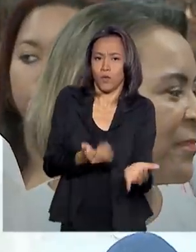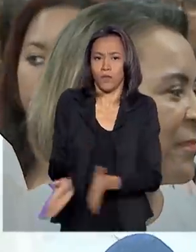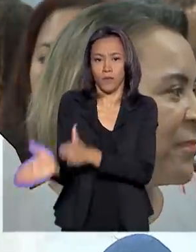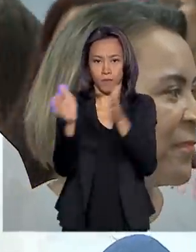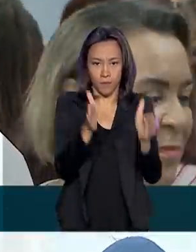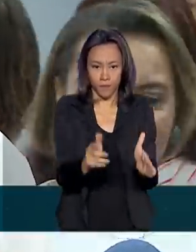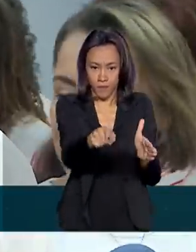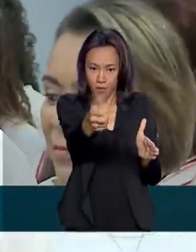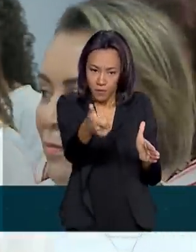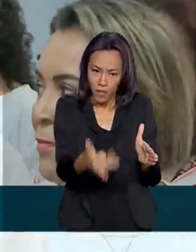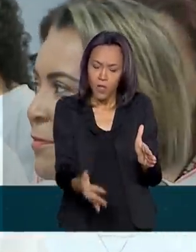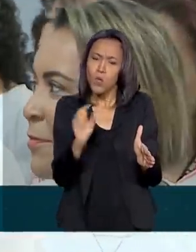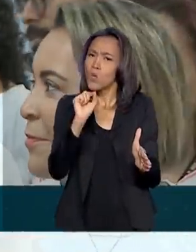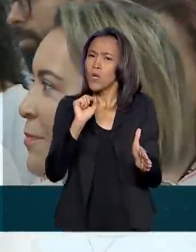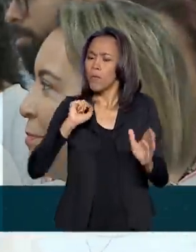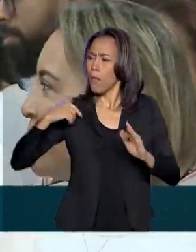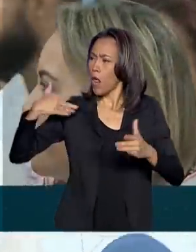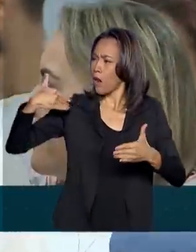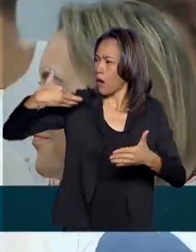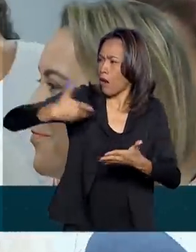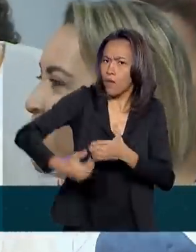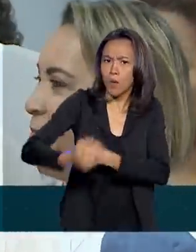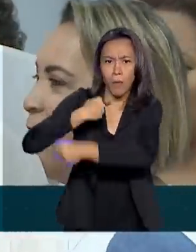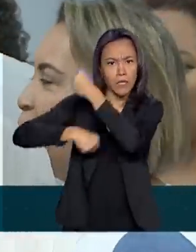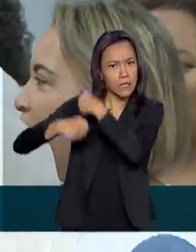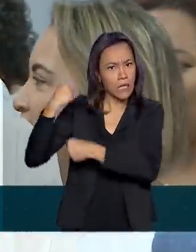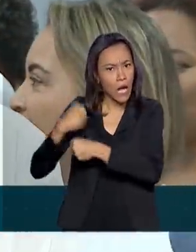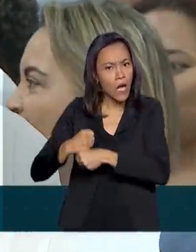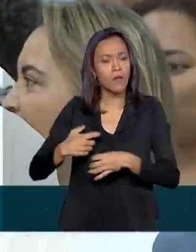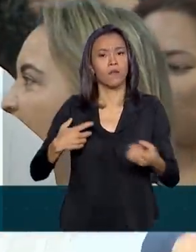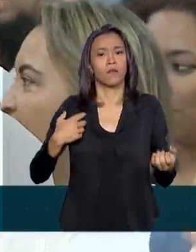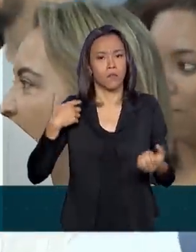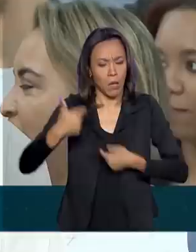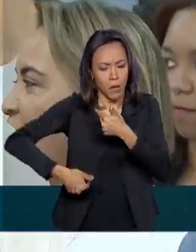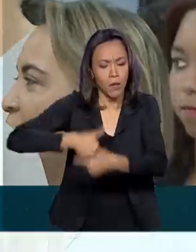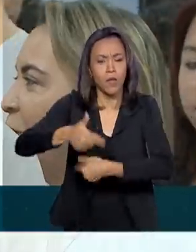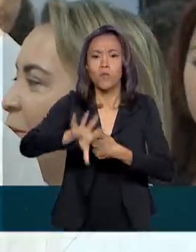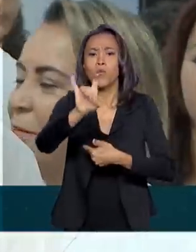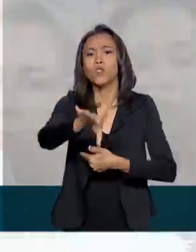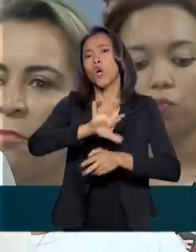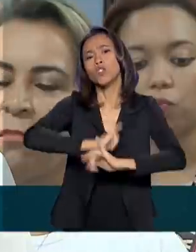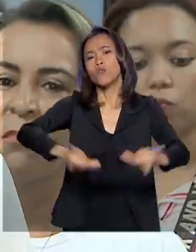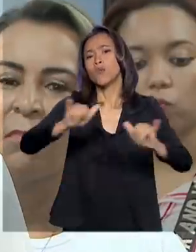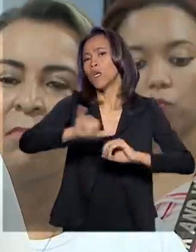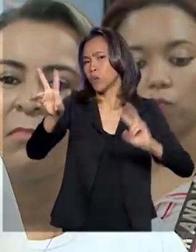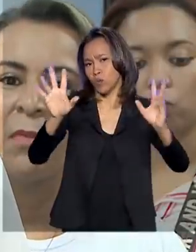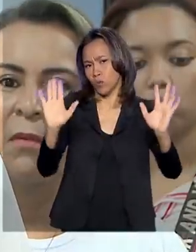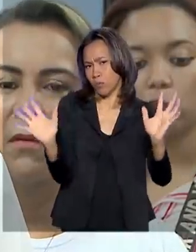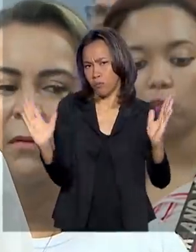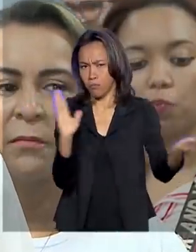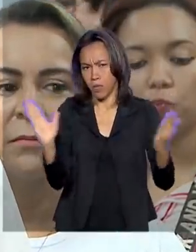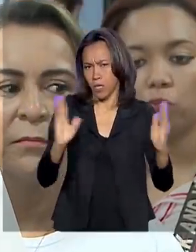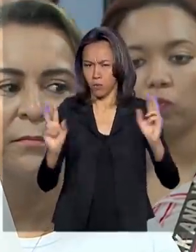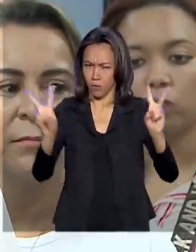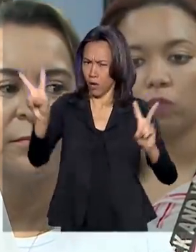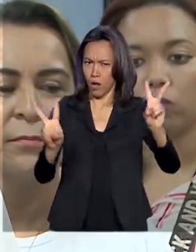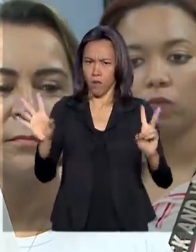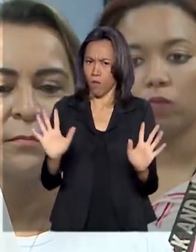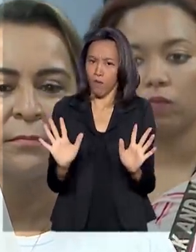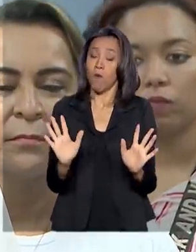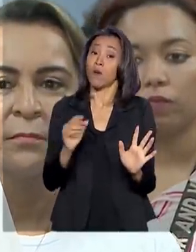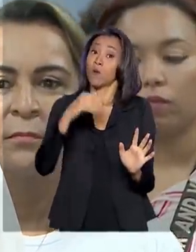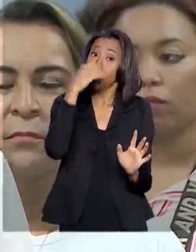gente está fazendo desde o ano passado diferente é que a gente não está fazendo somente uma campanha no carnaval. A gente divide e faz quatro